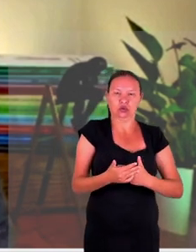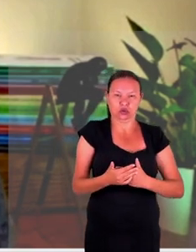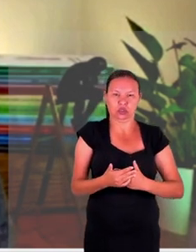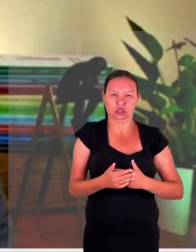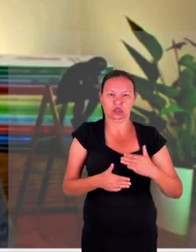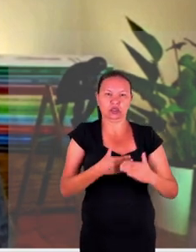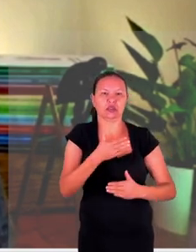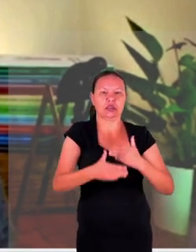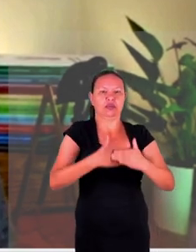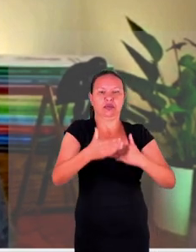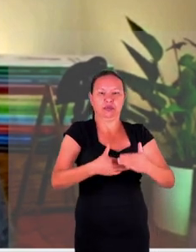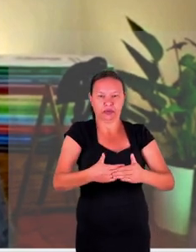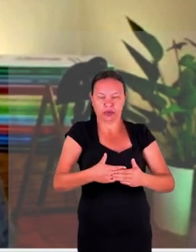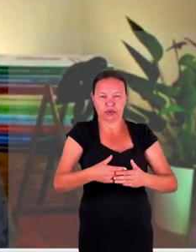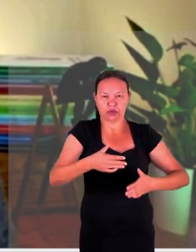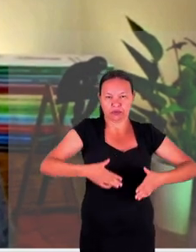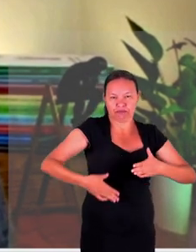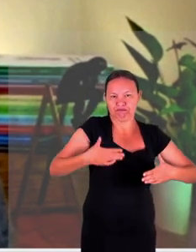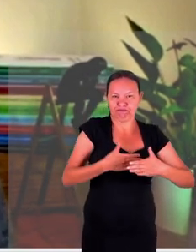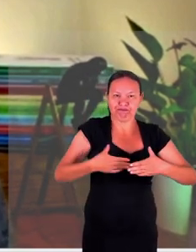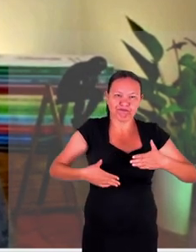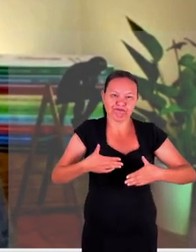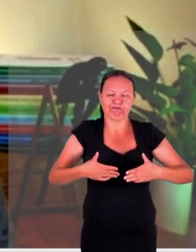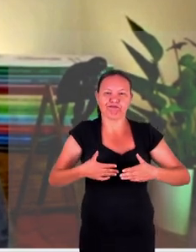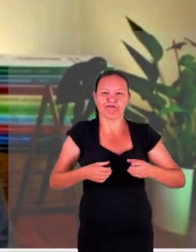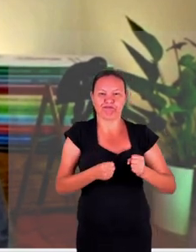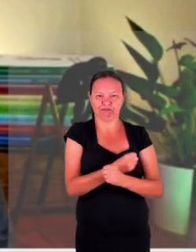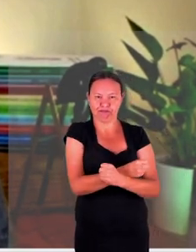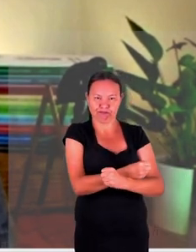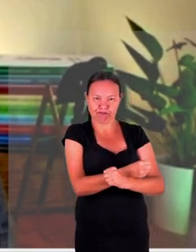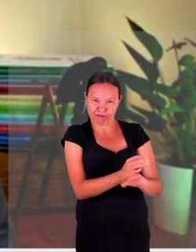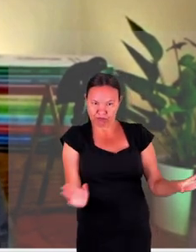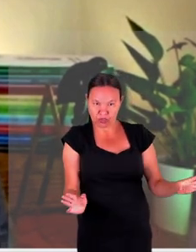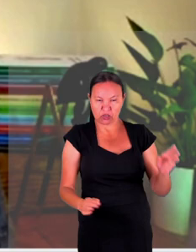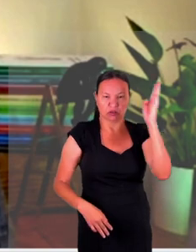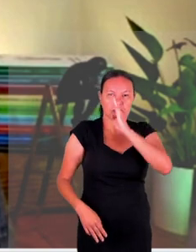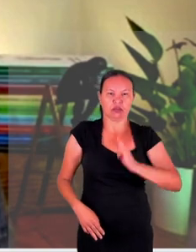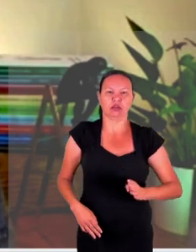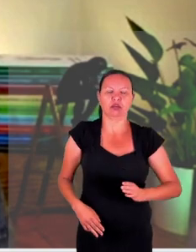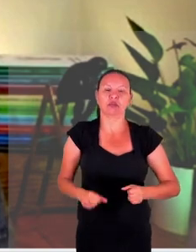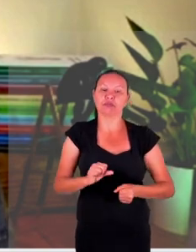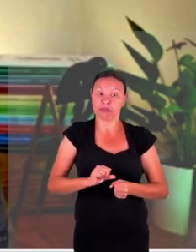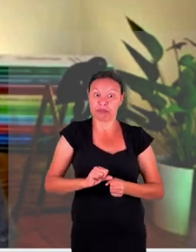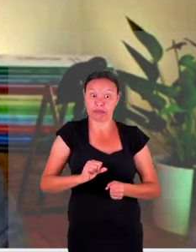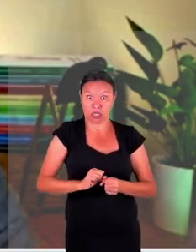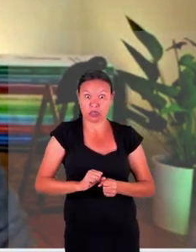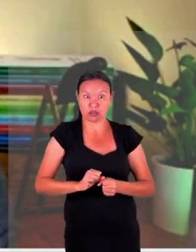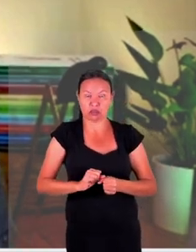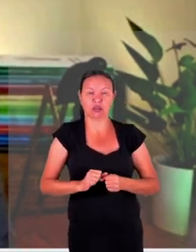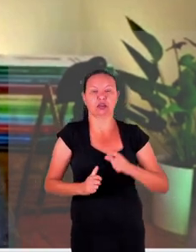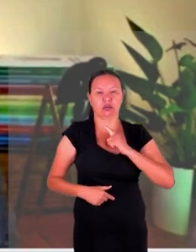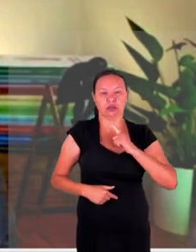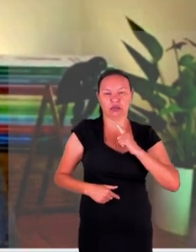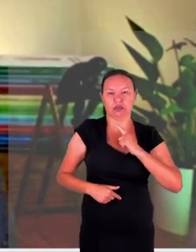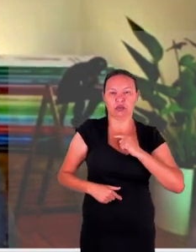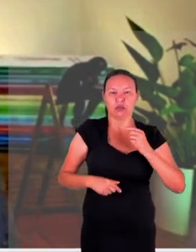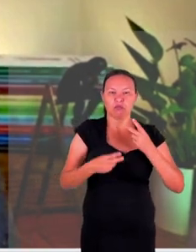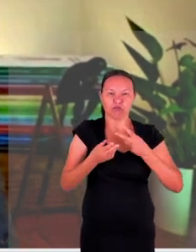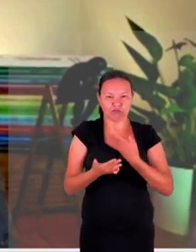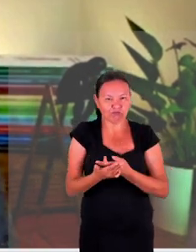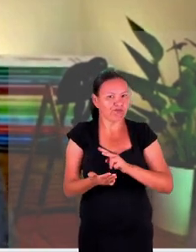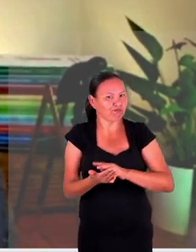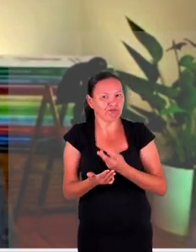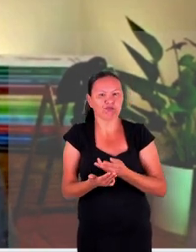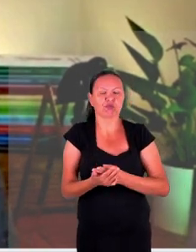insurgentes e movimentos de libertação nacional isso faz com que haja também uma interpretação maior do que